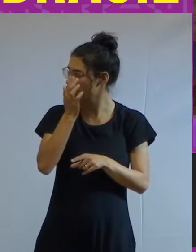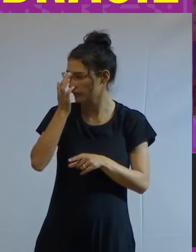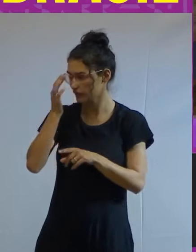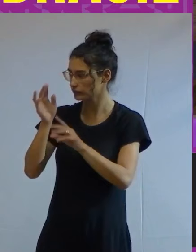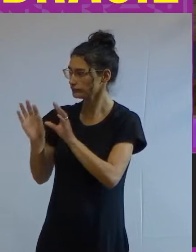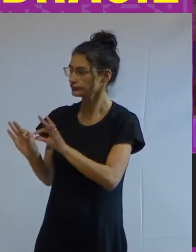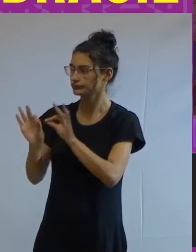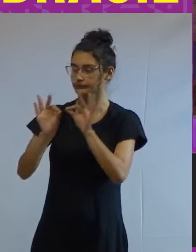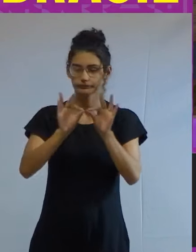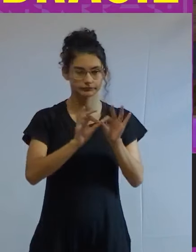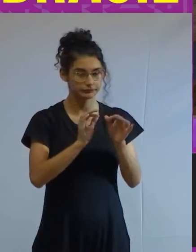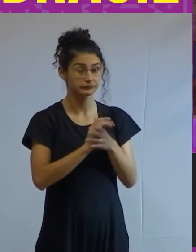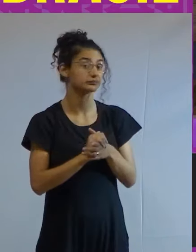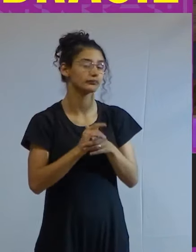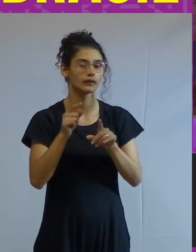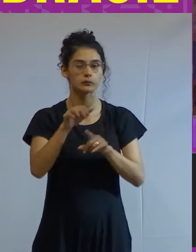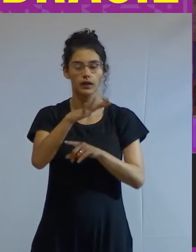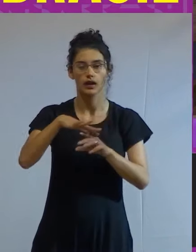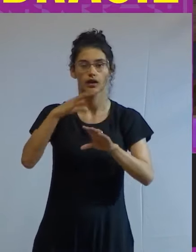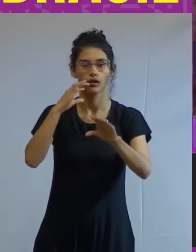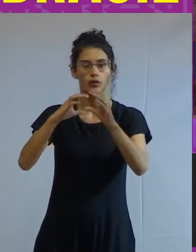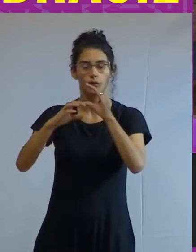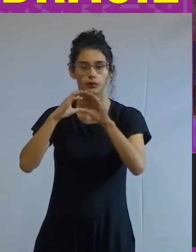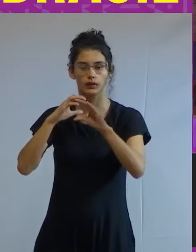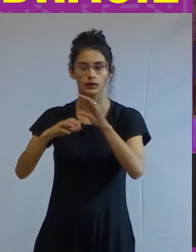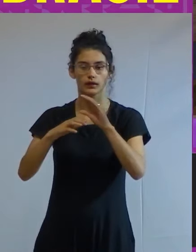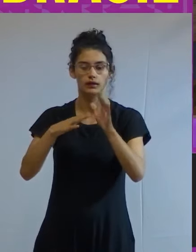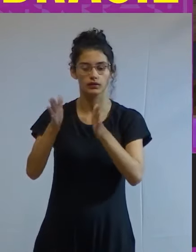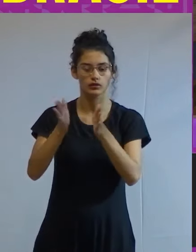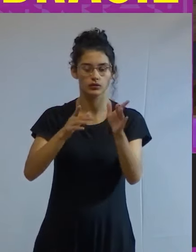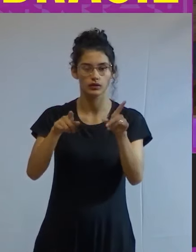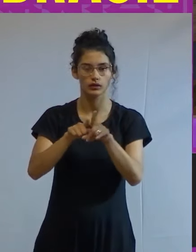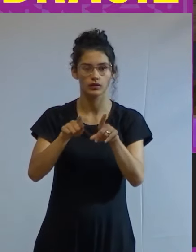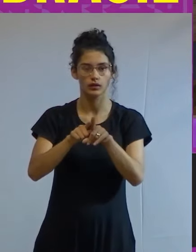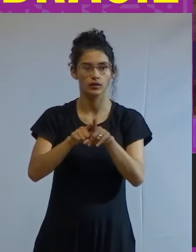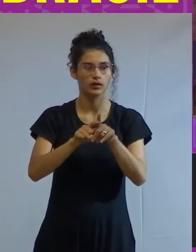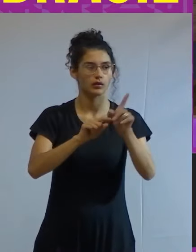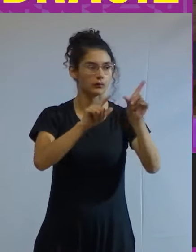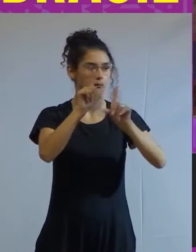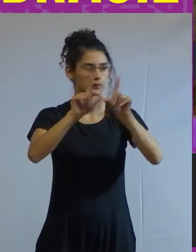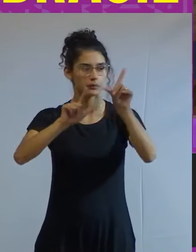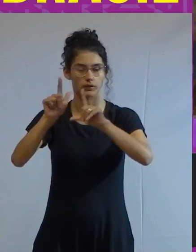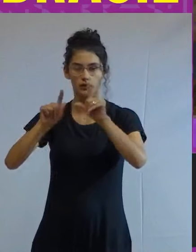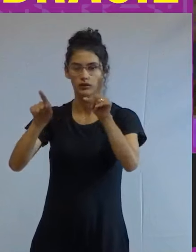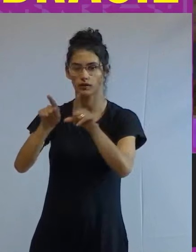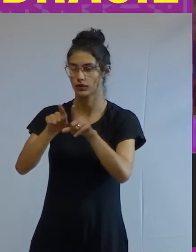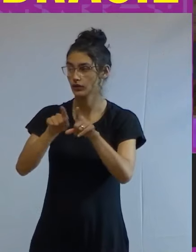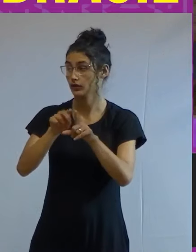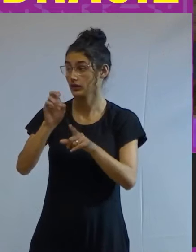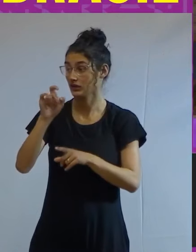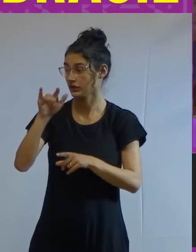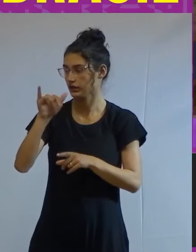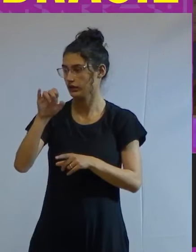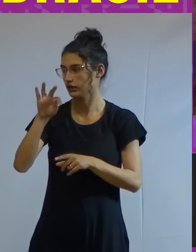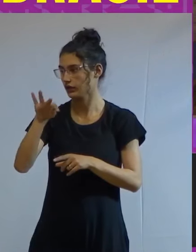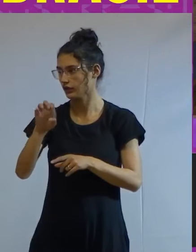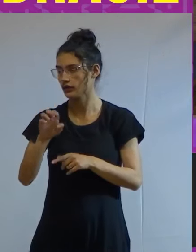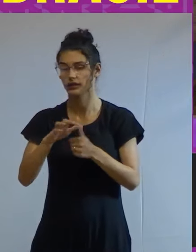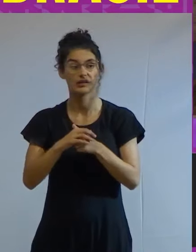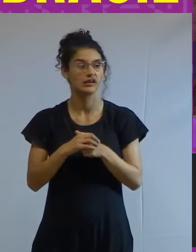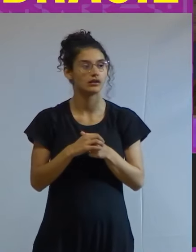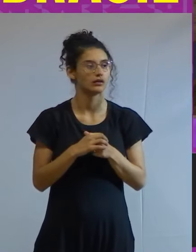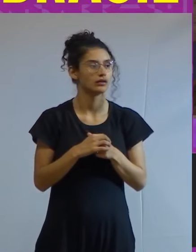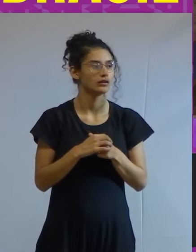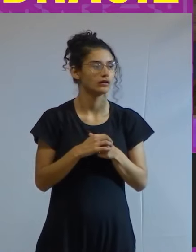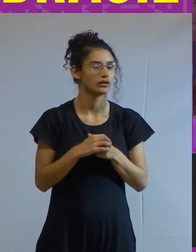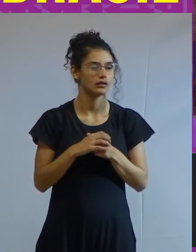acompanhando a área de comunicação e assessoria de imprensa a Eliette Viana